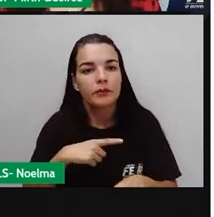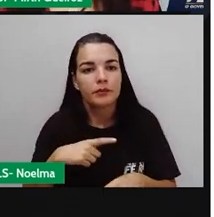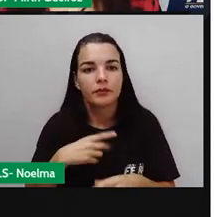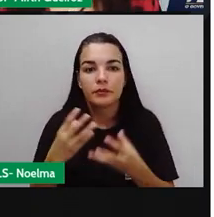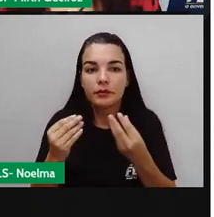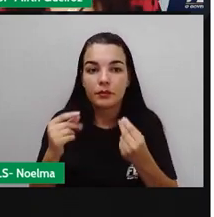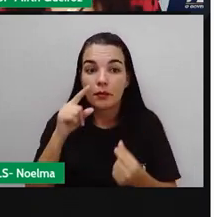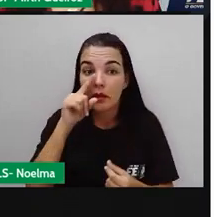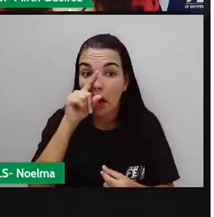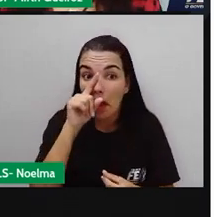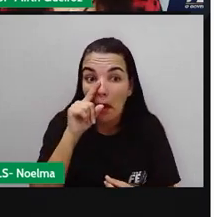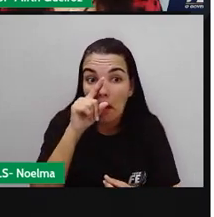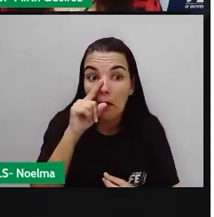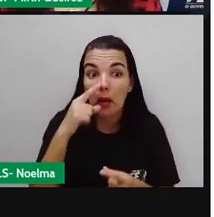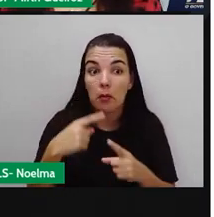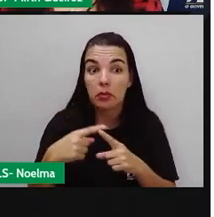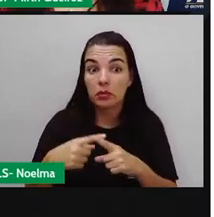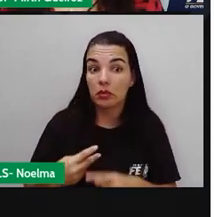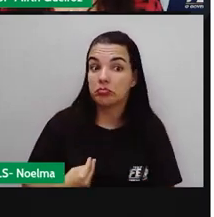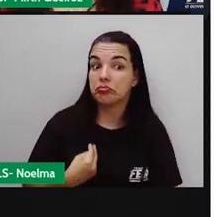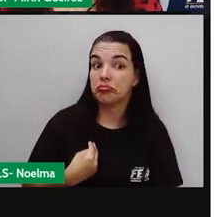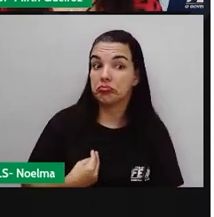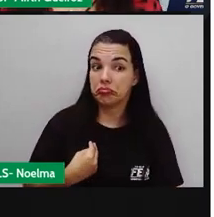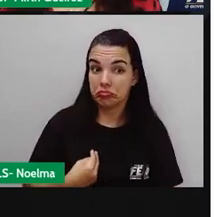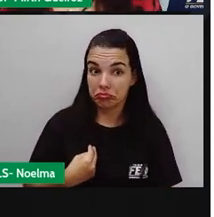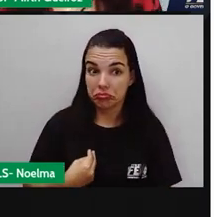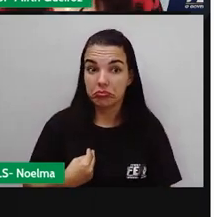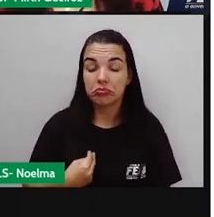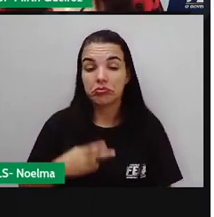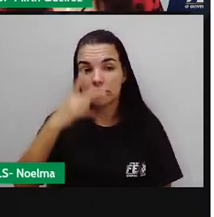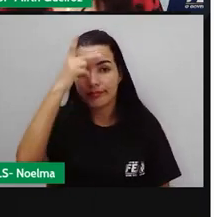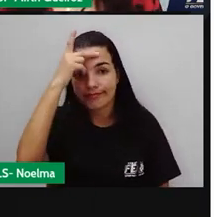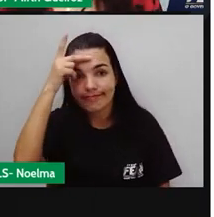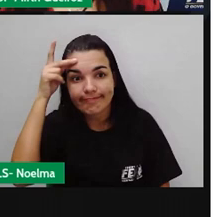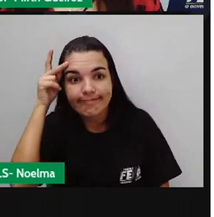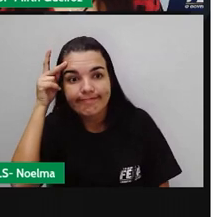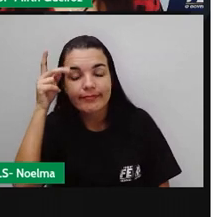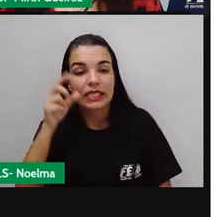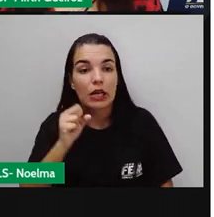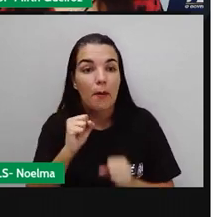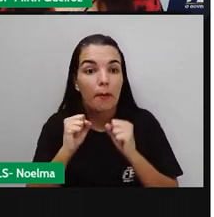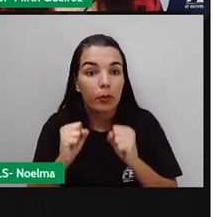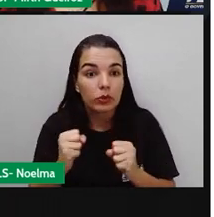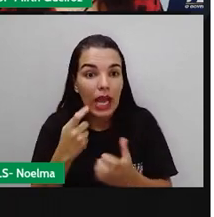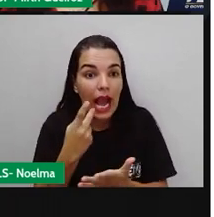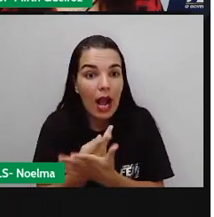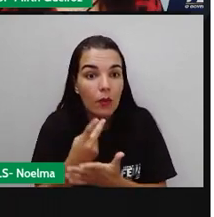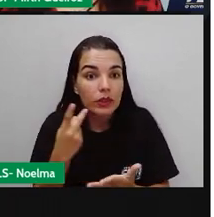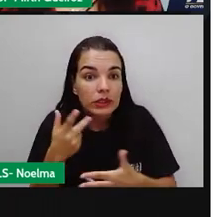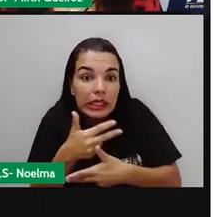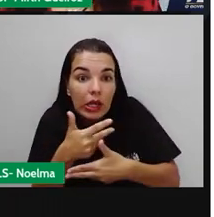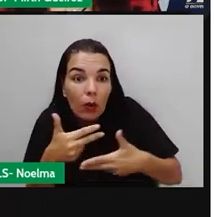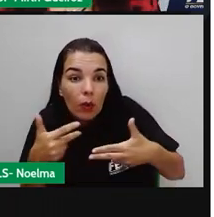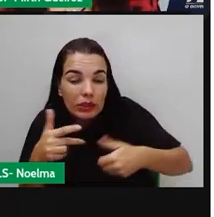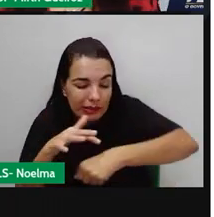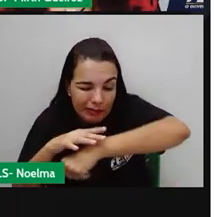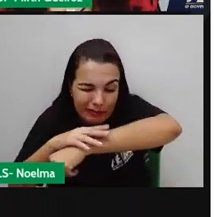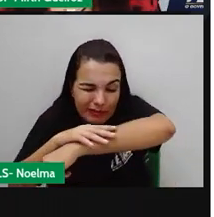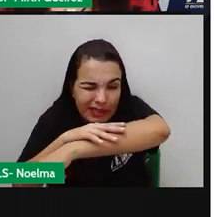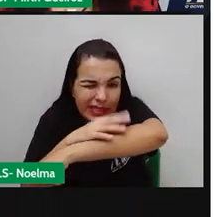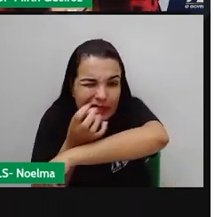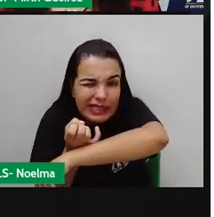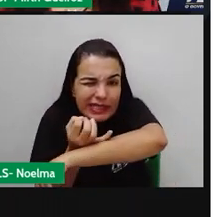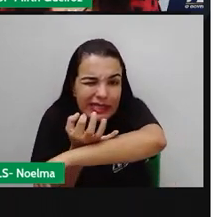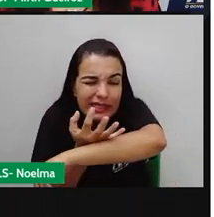à integridade, principalmente física, né? Acidentes com fogos de artifício podem causar queimaduras,